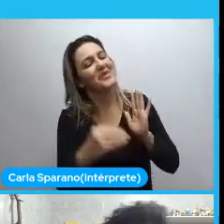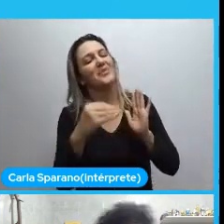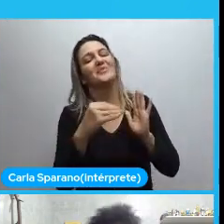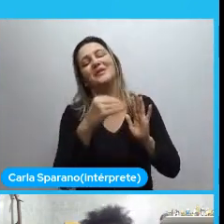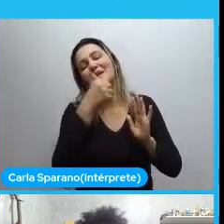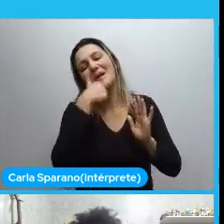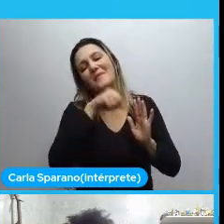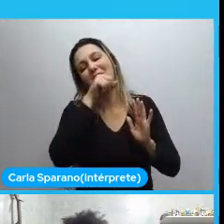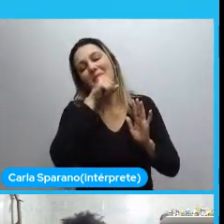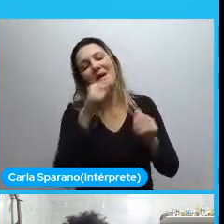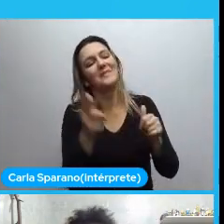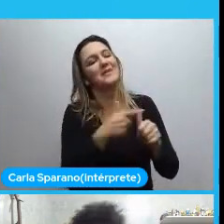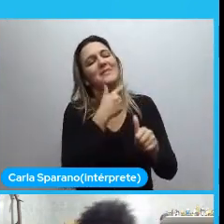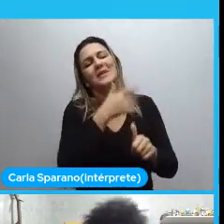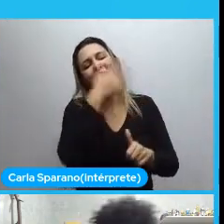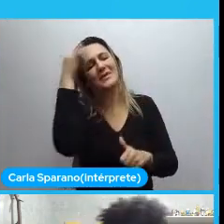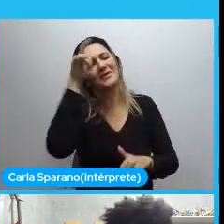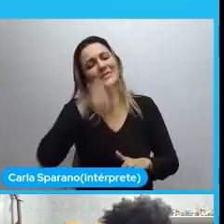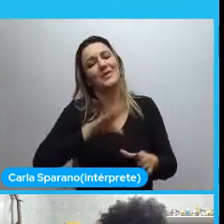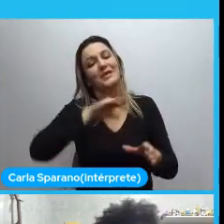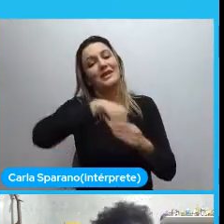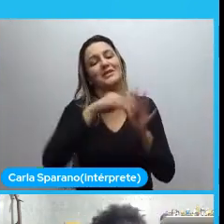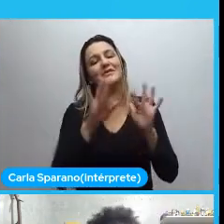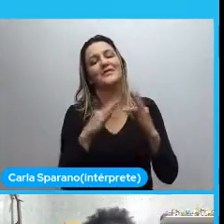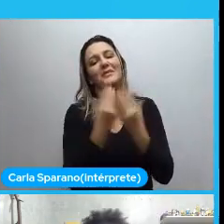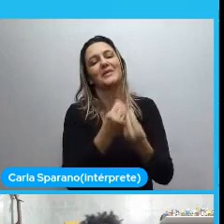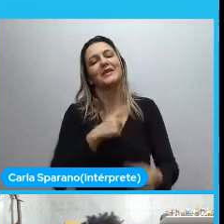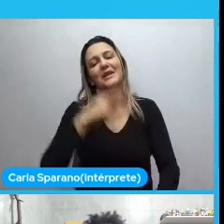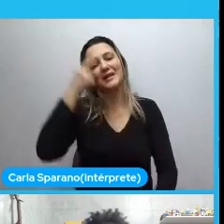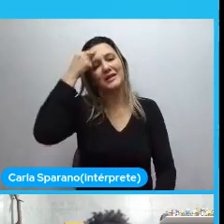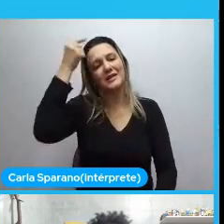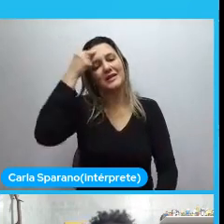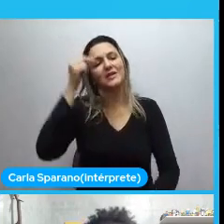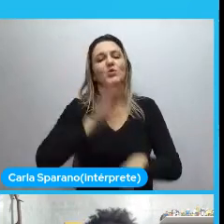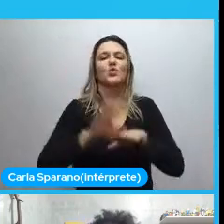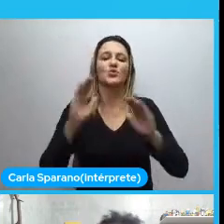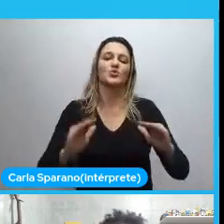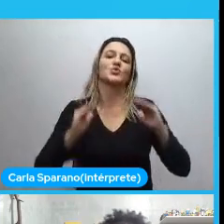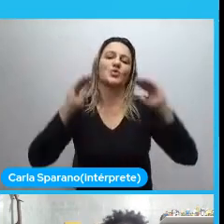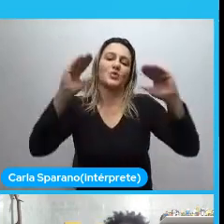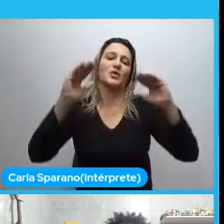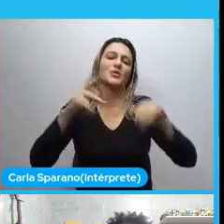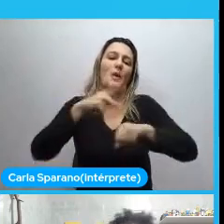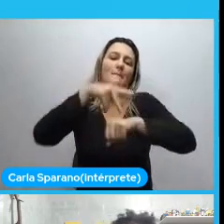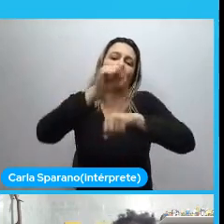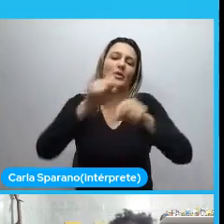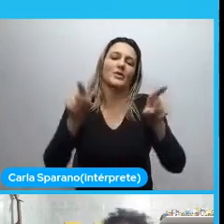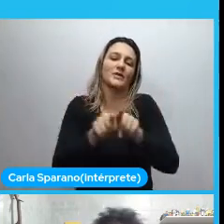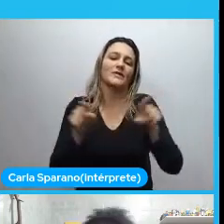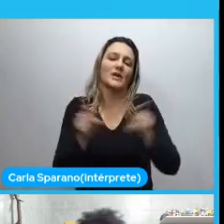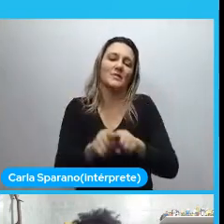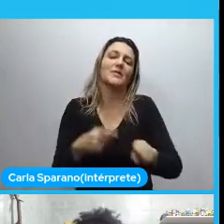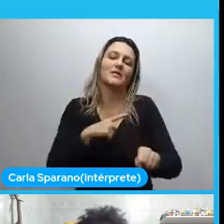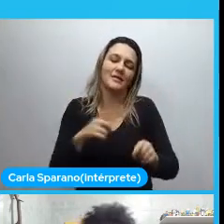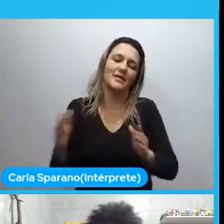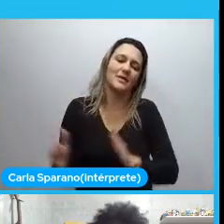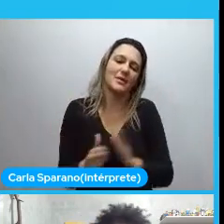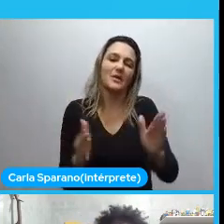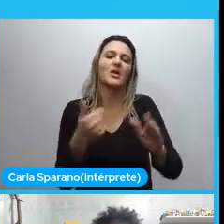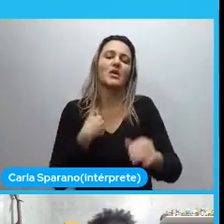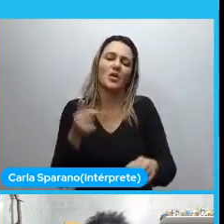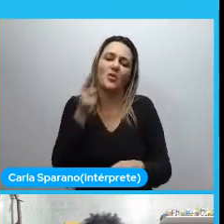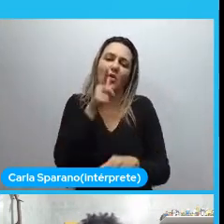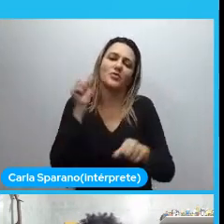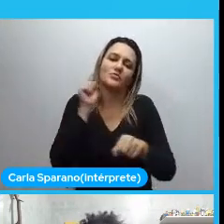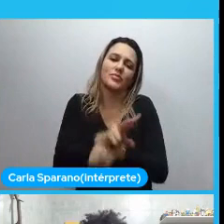família. A ter um curso superior. Ser pós-graduada. Isso me levou a entender que existe um caminho. Eu posso chegar na universidade.